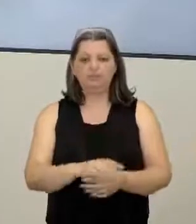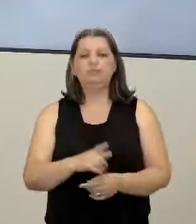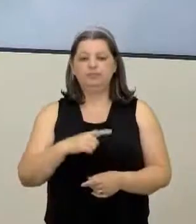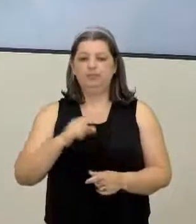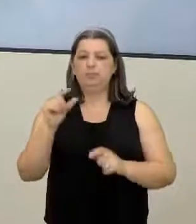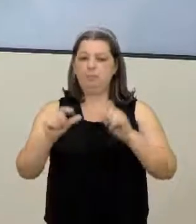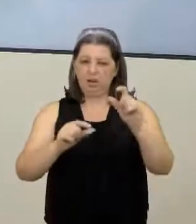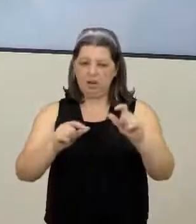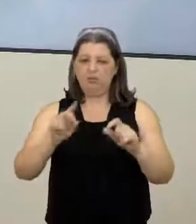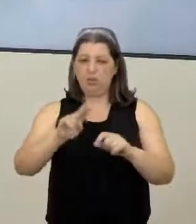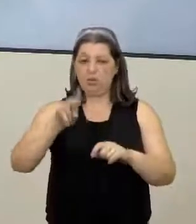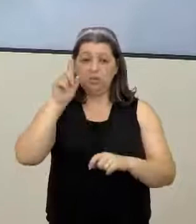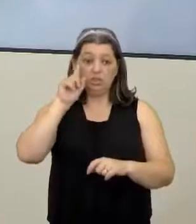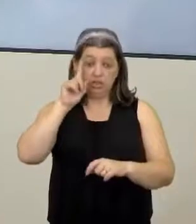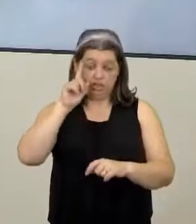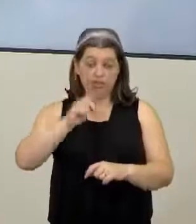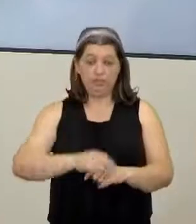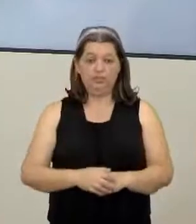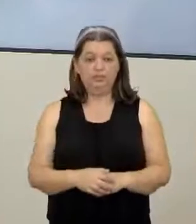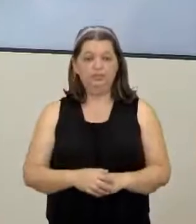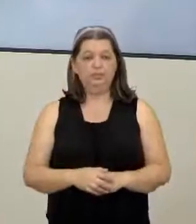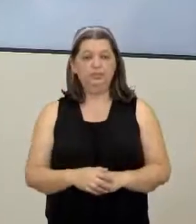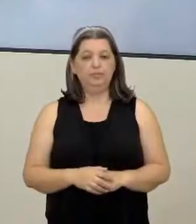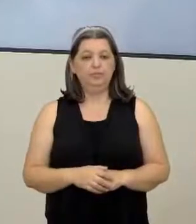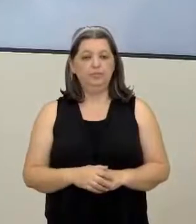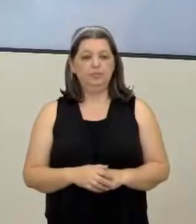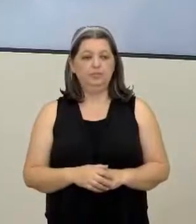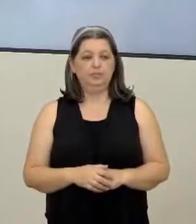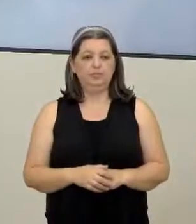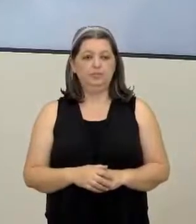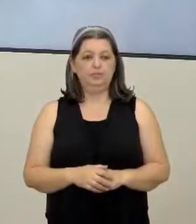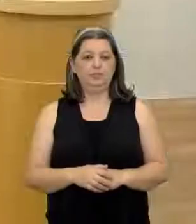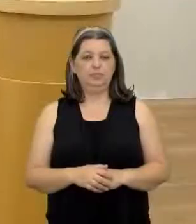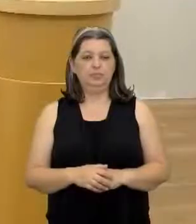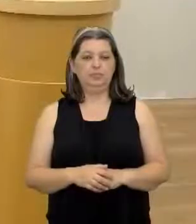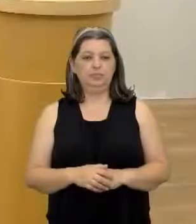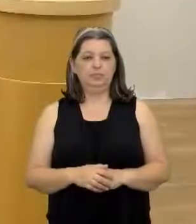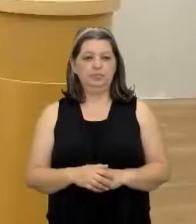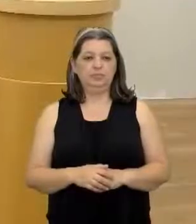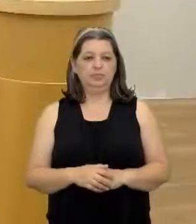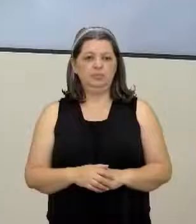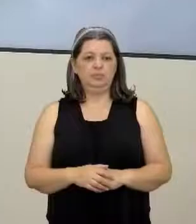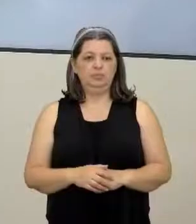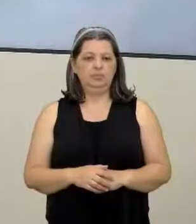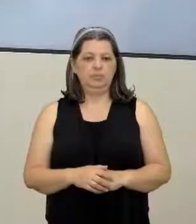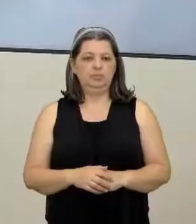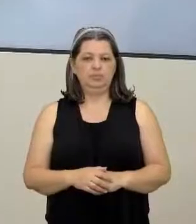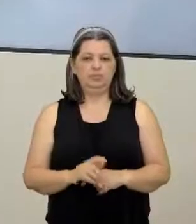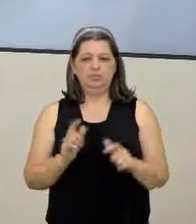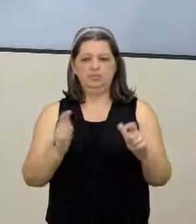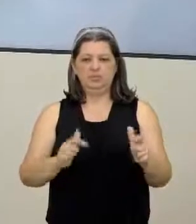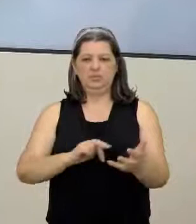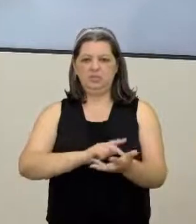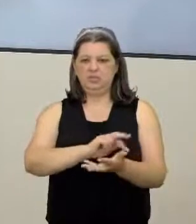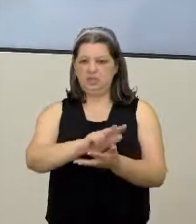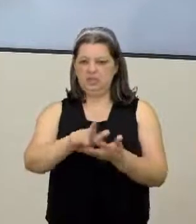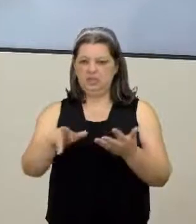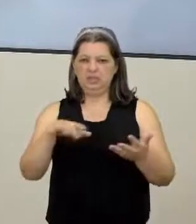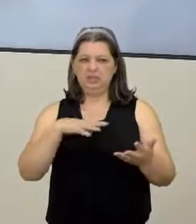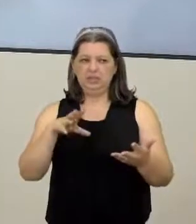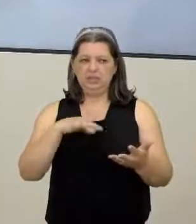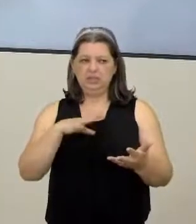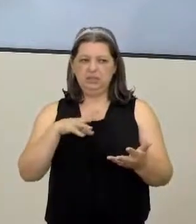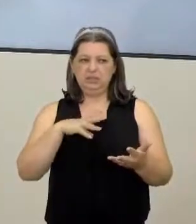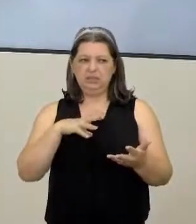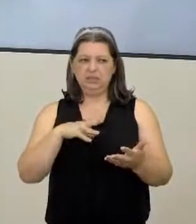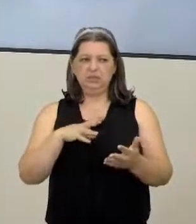utilizamos No nosso dia a dia aqui Vem aí né Bahia Gabau né É, vale Mas várias Várias cidades aí Com nomes